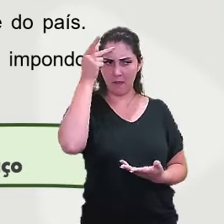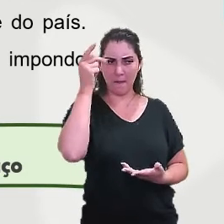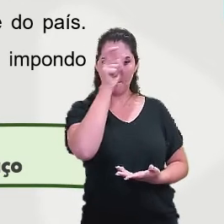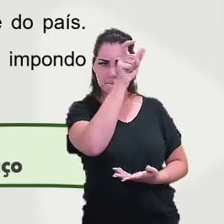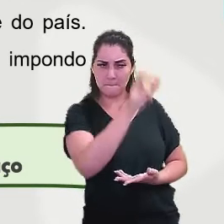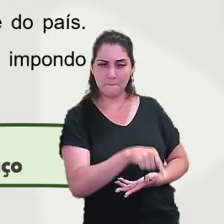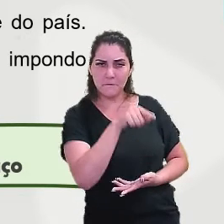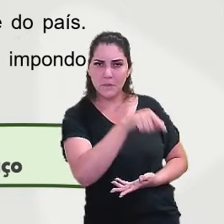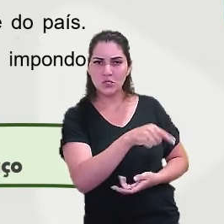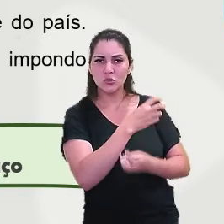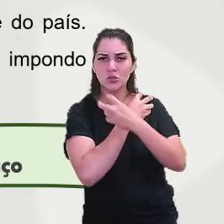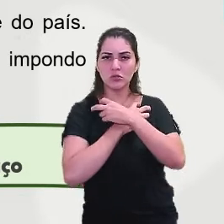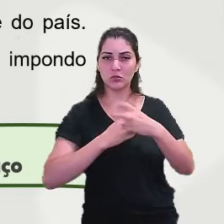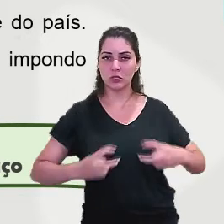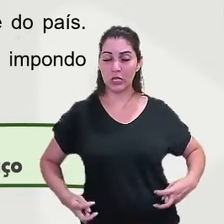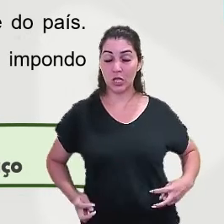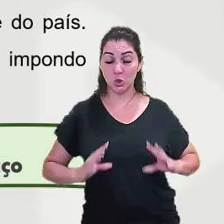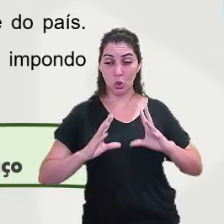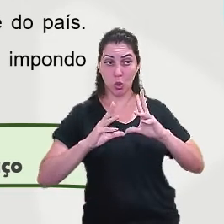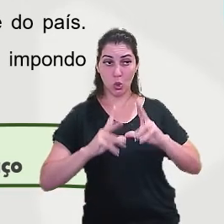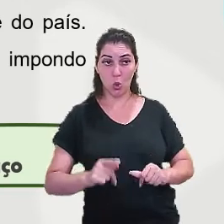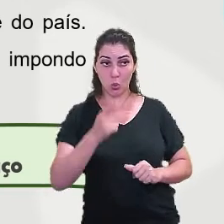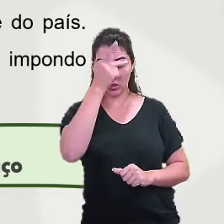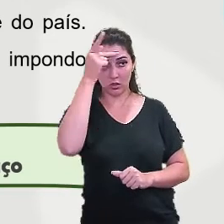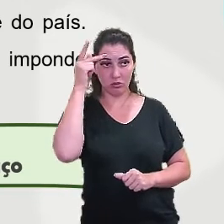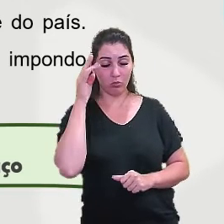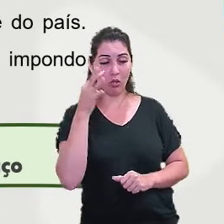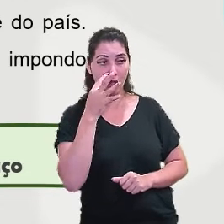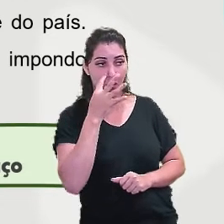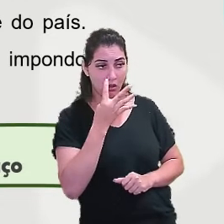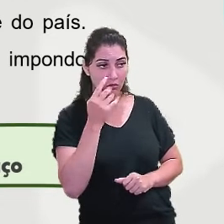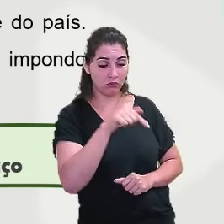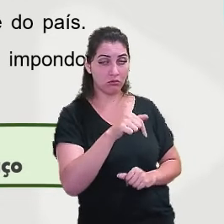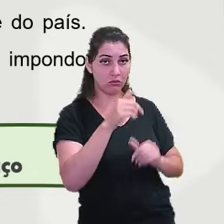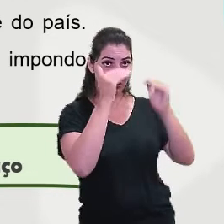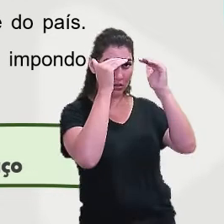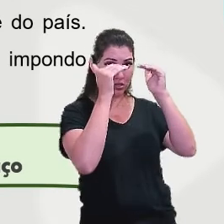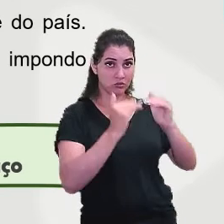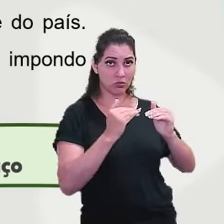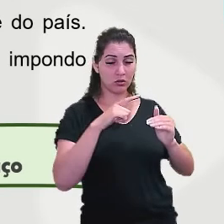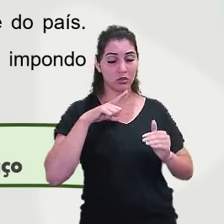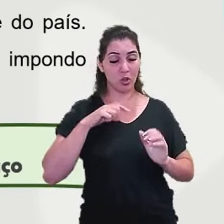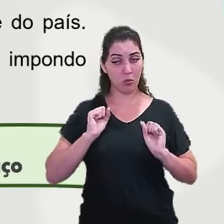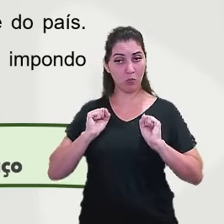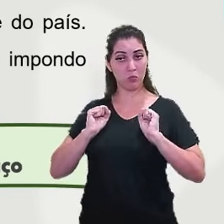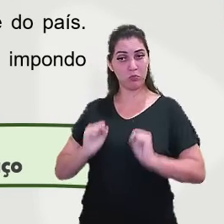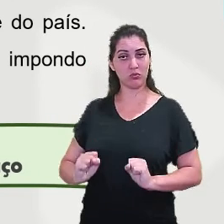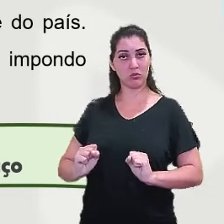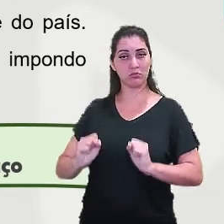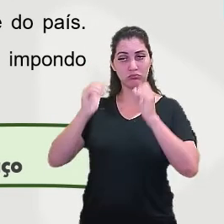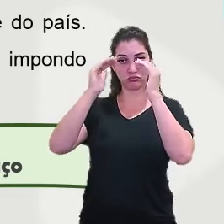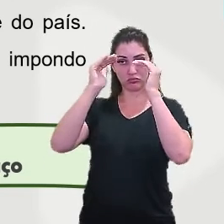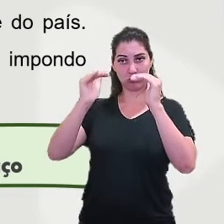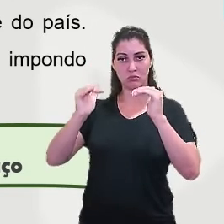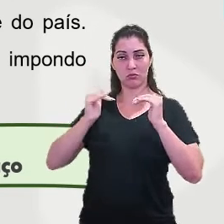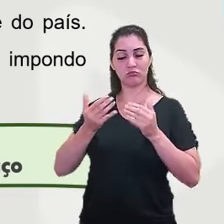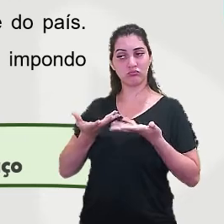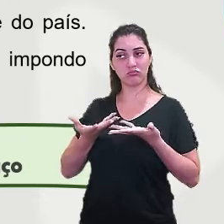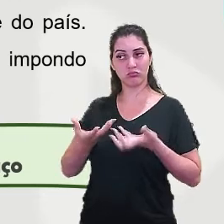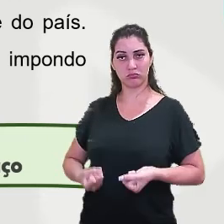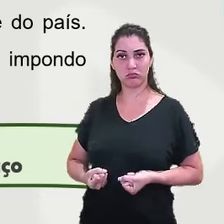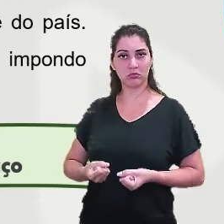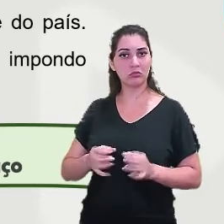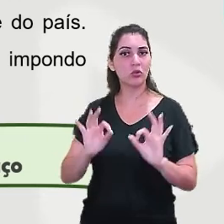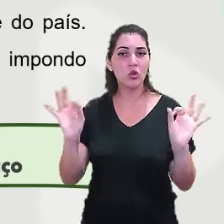mundo respeitava, porque ele empunhava aquele poder. Ele trazia consigo aquele respeito adquirido.